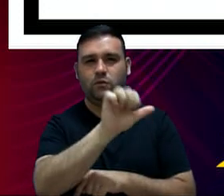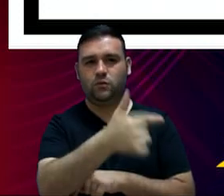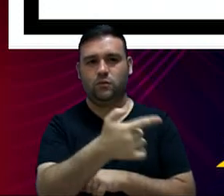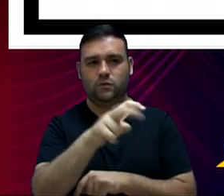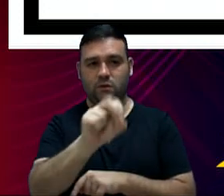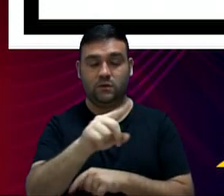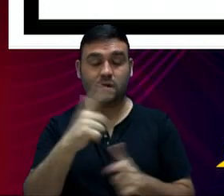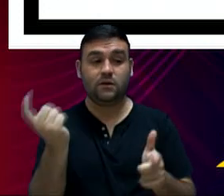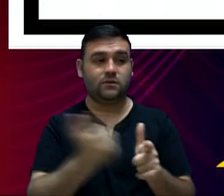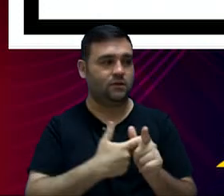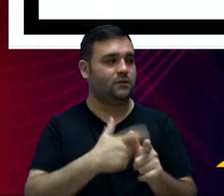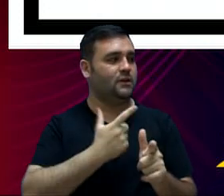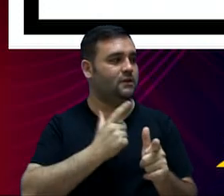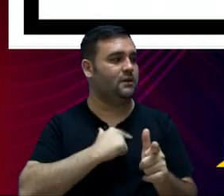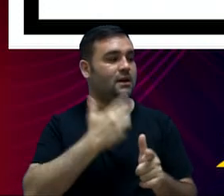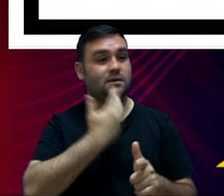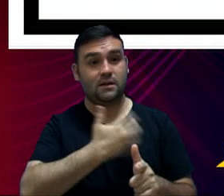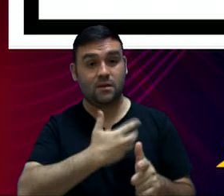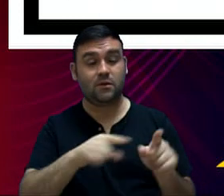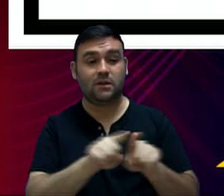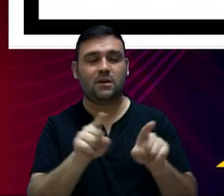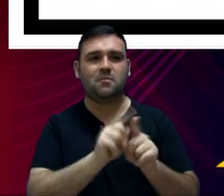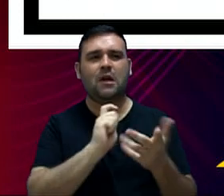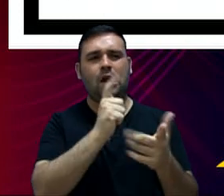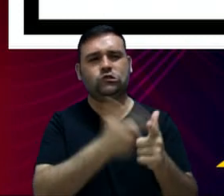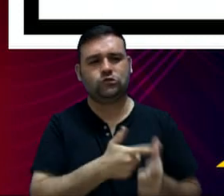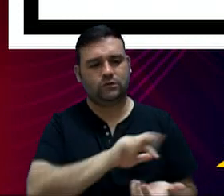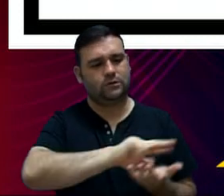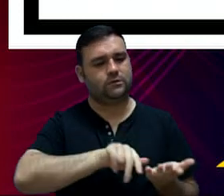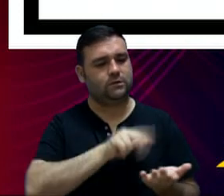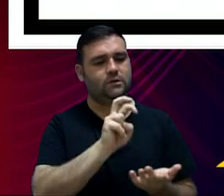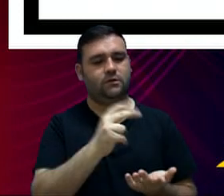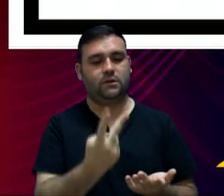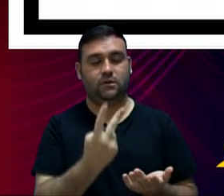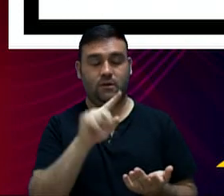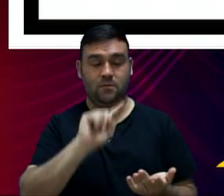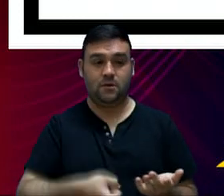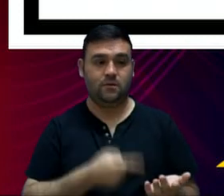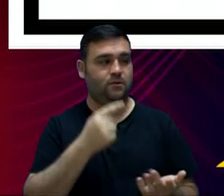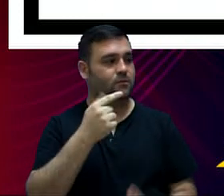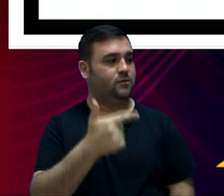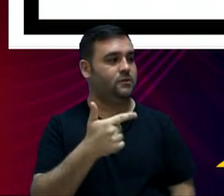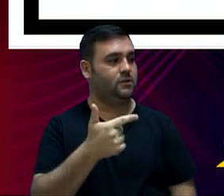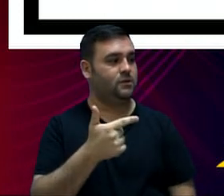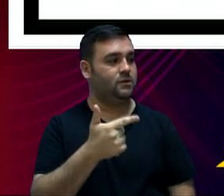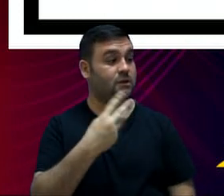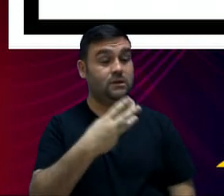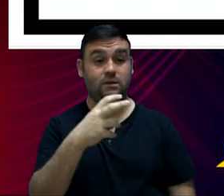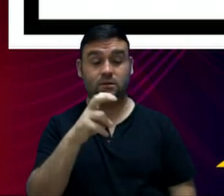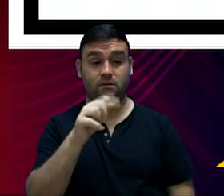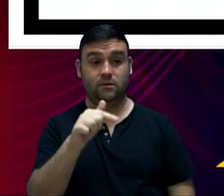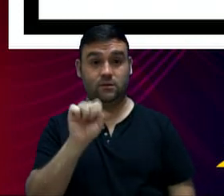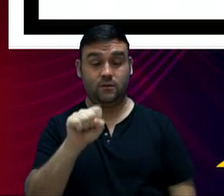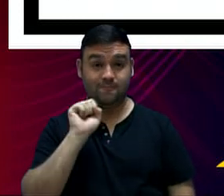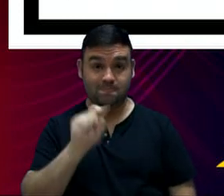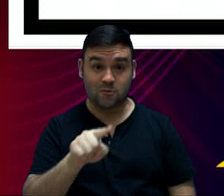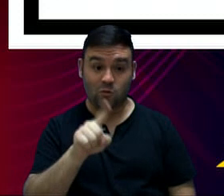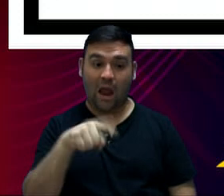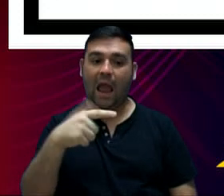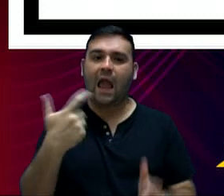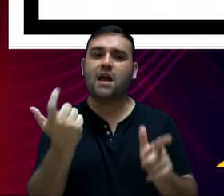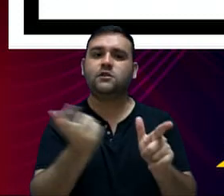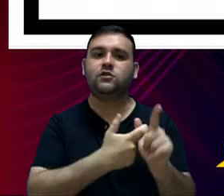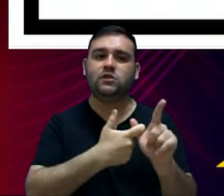.000.000. O saldo devedor em 31 de dezembro. E precatório, R 52.378 Essas são as dívidas